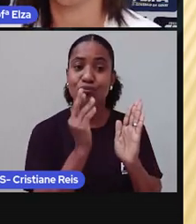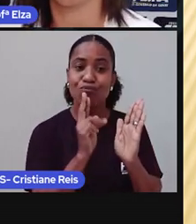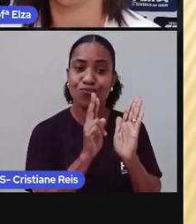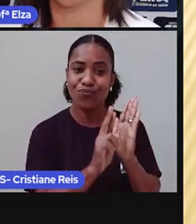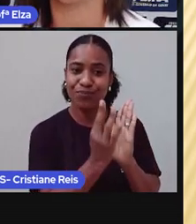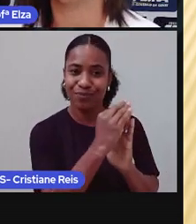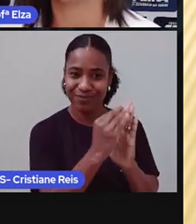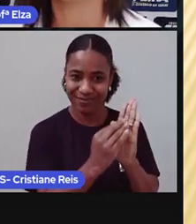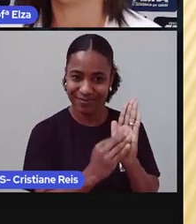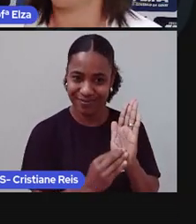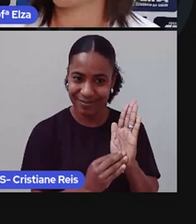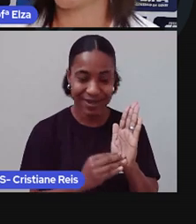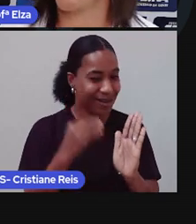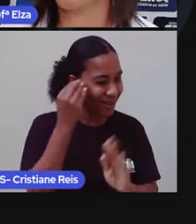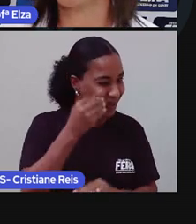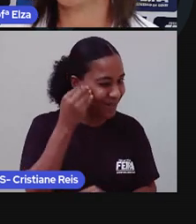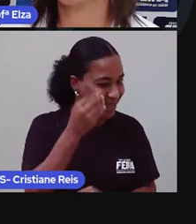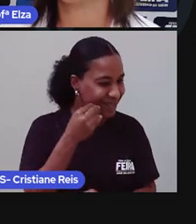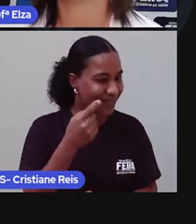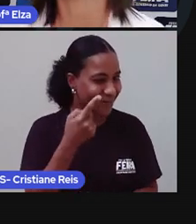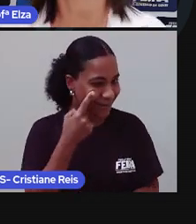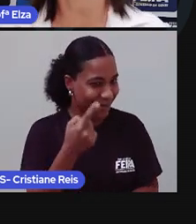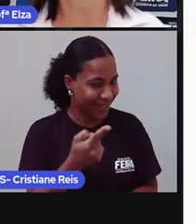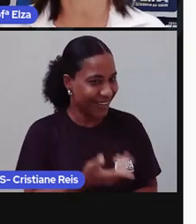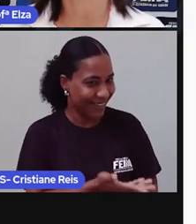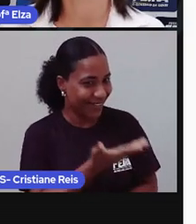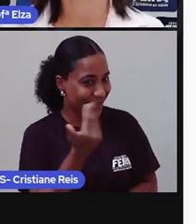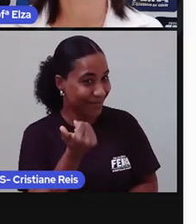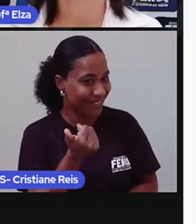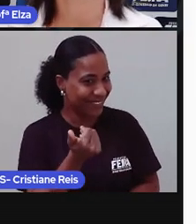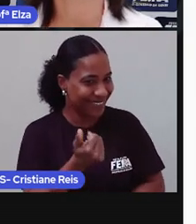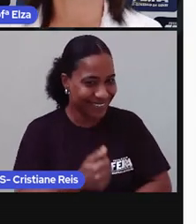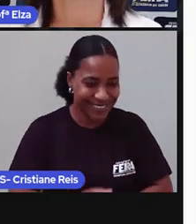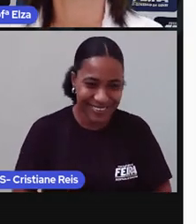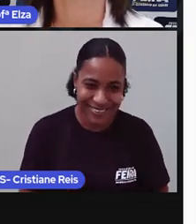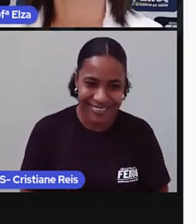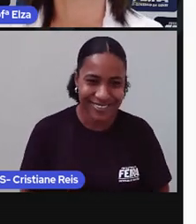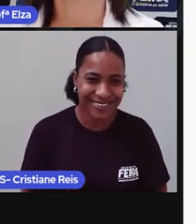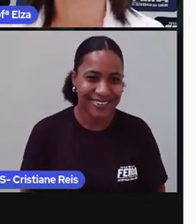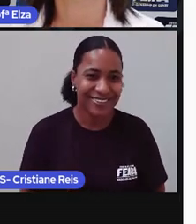compartilhar agora. Let's go! Vamos!